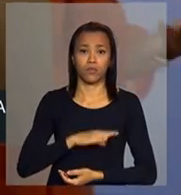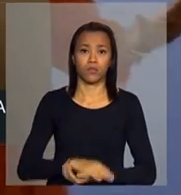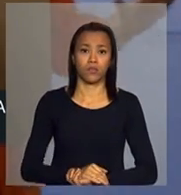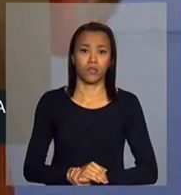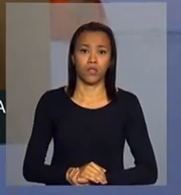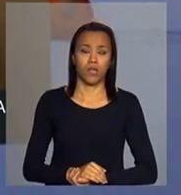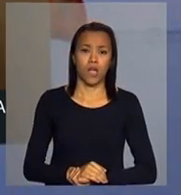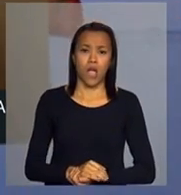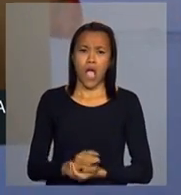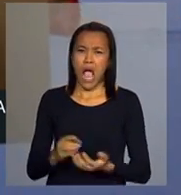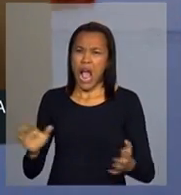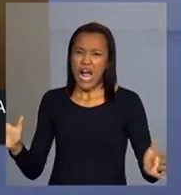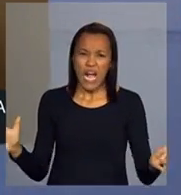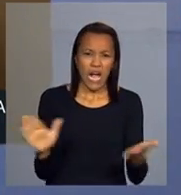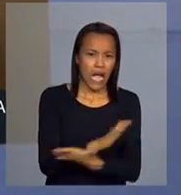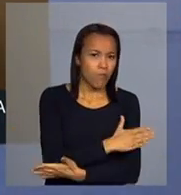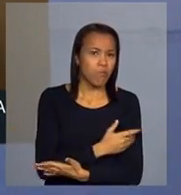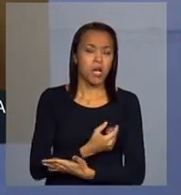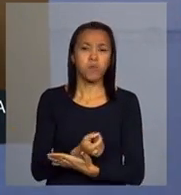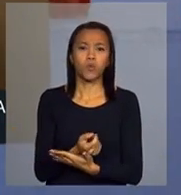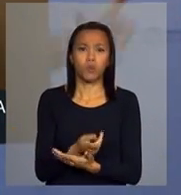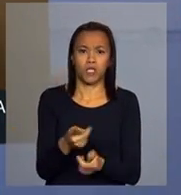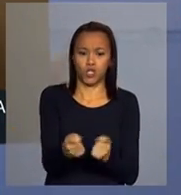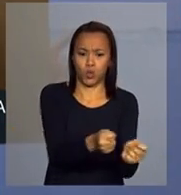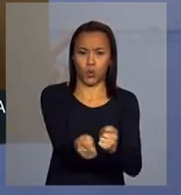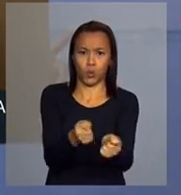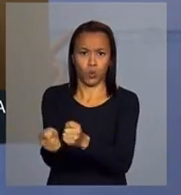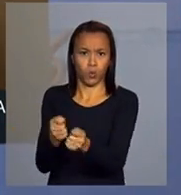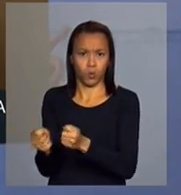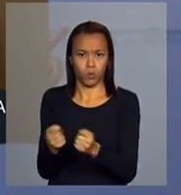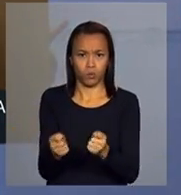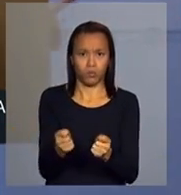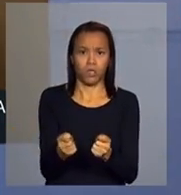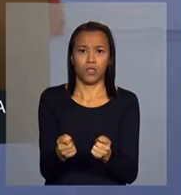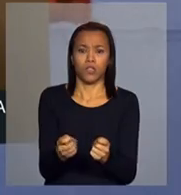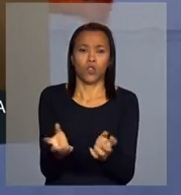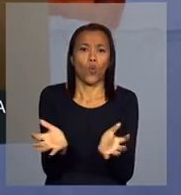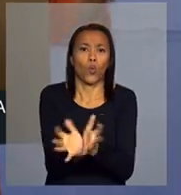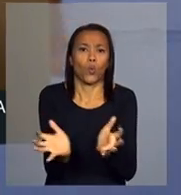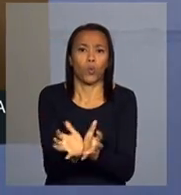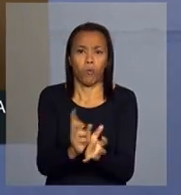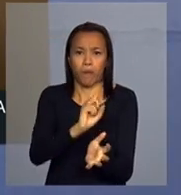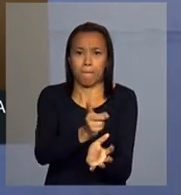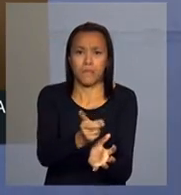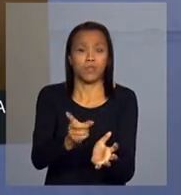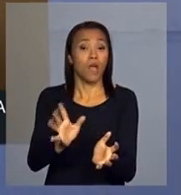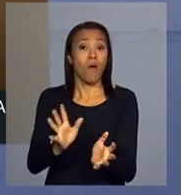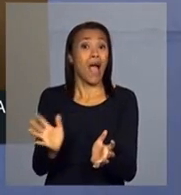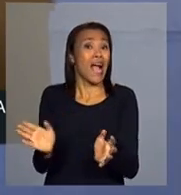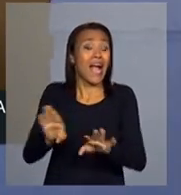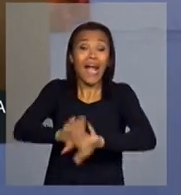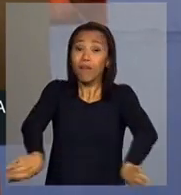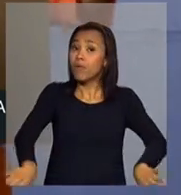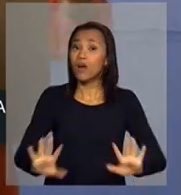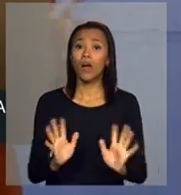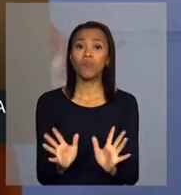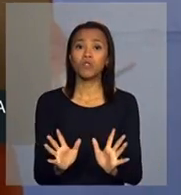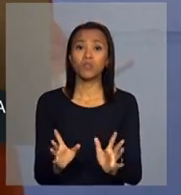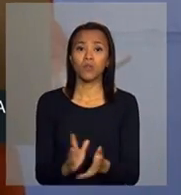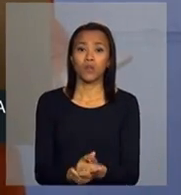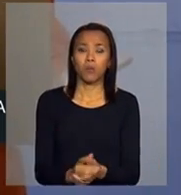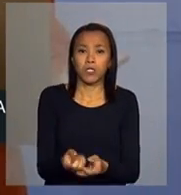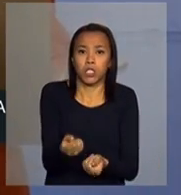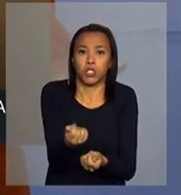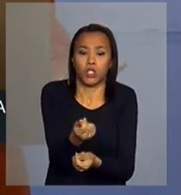acabamos com o clientelismo como quando criamos o cartão. Acabamos com o intermediário. Acabamos